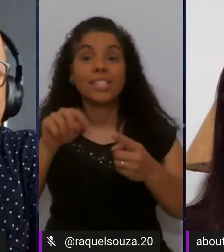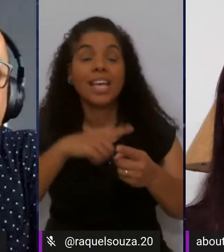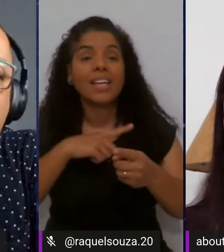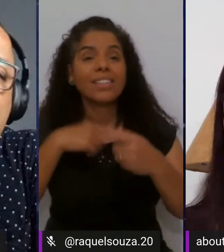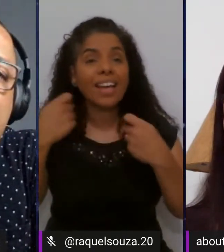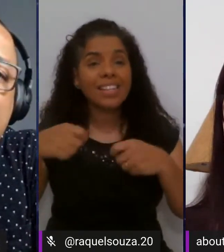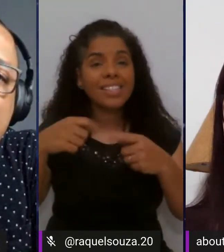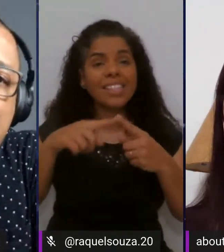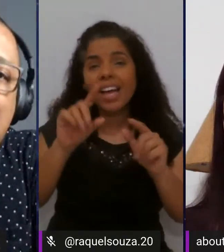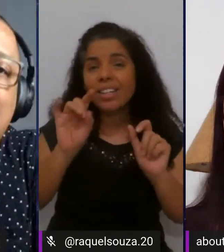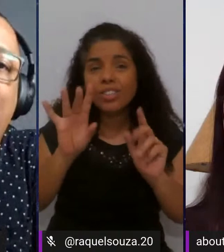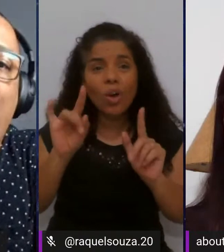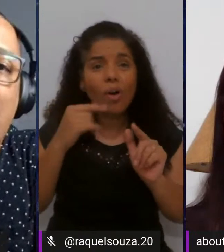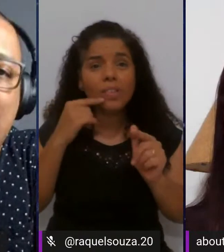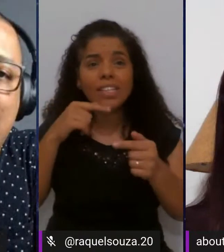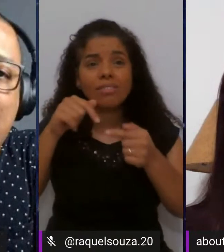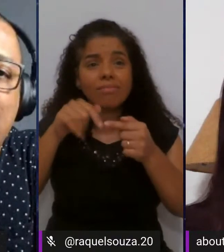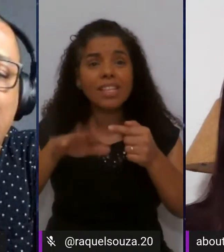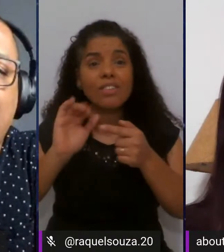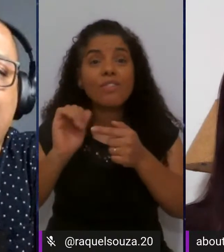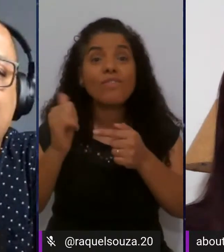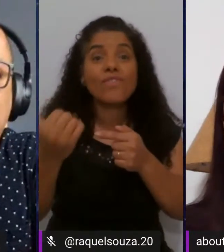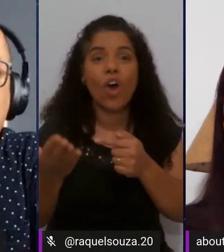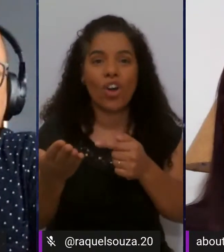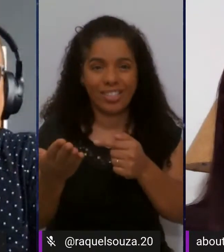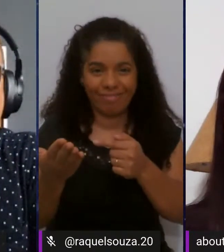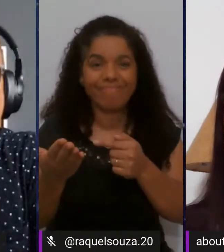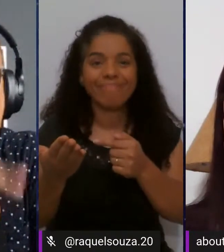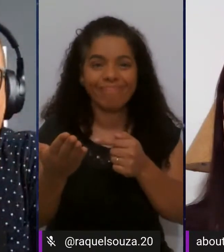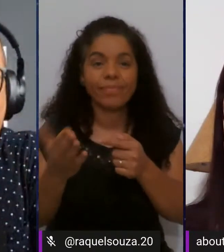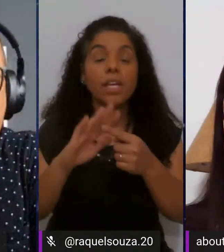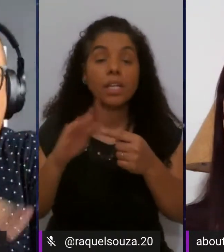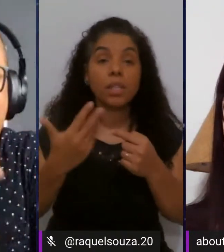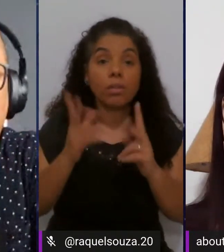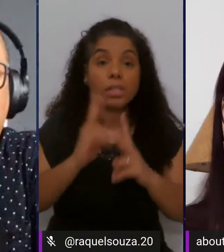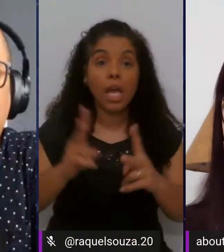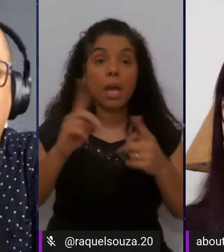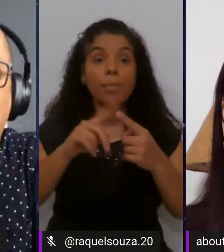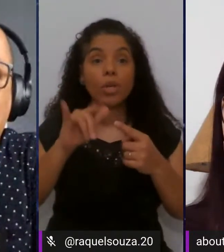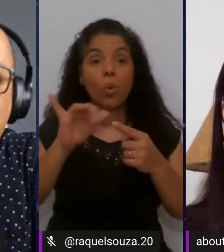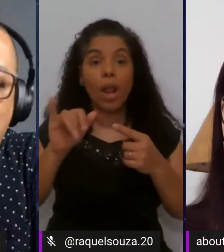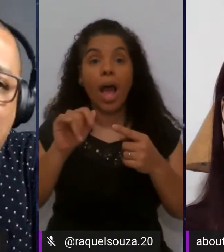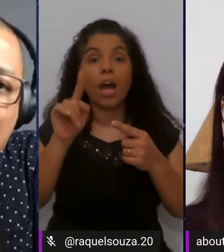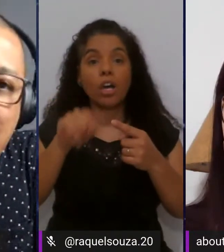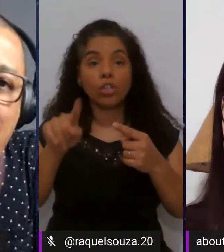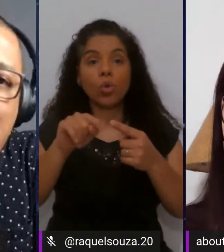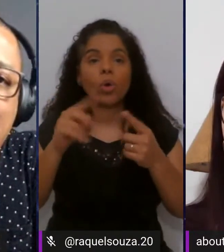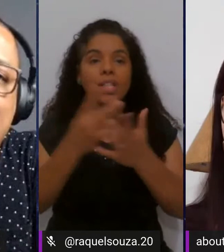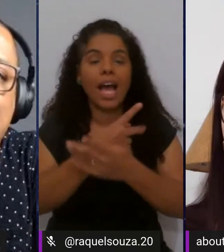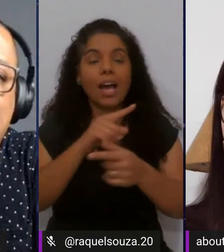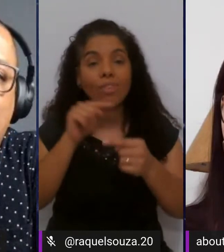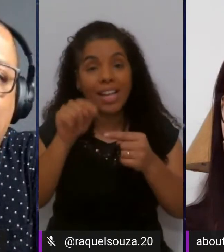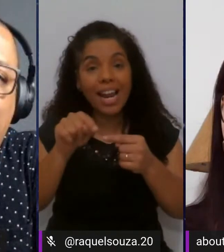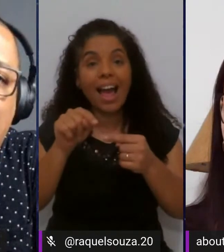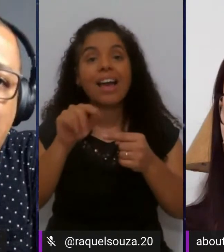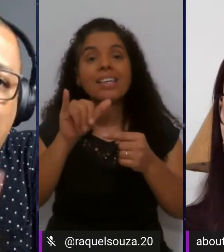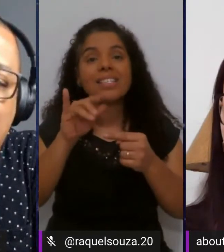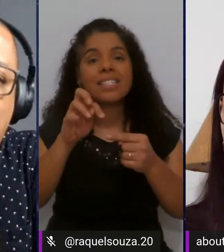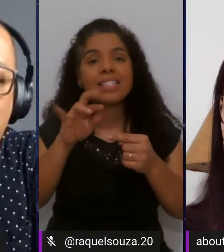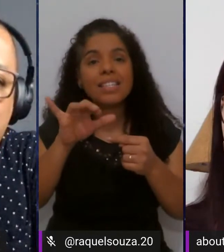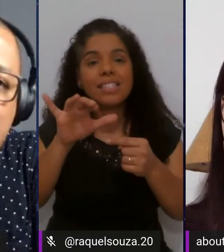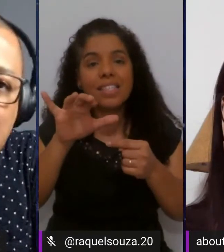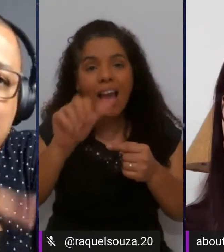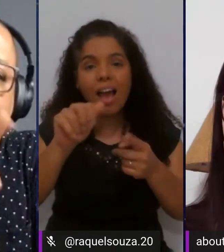necessário que ela fosse instanciada fora dele então o que acontecia todas as vezes que o laço rodava ele ia lá e instanciava